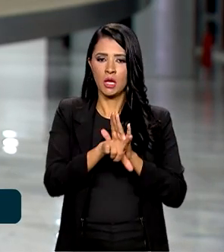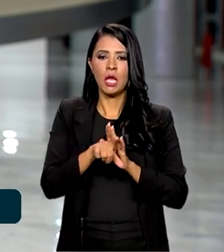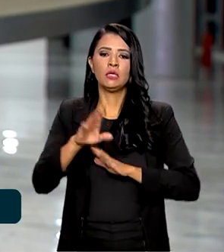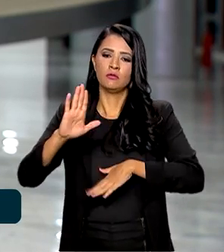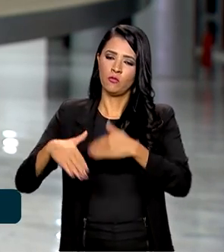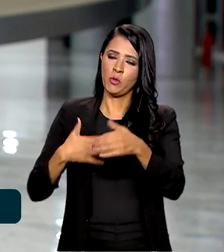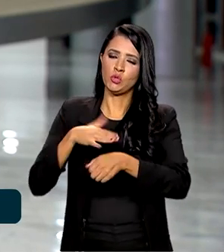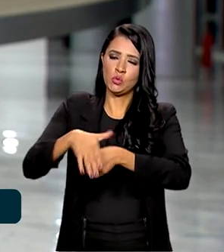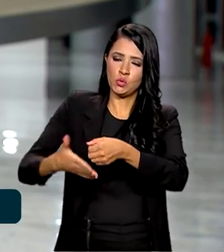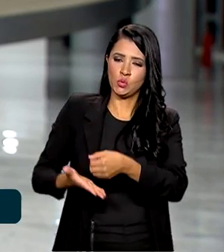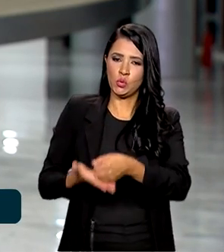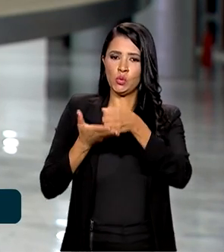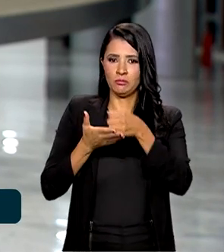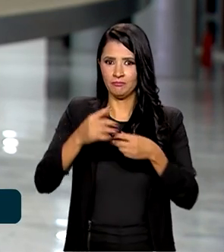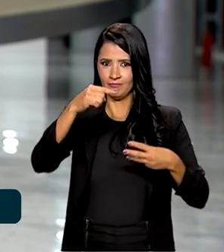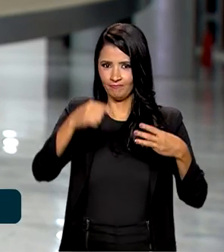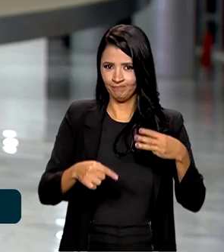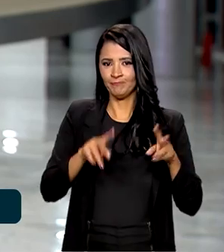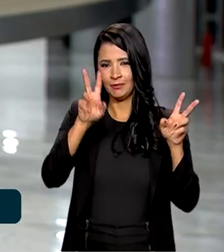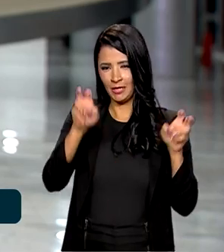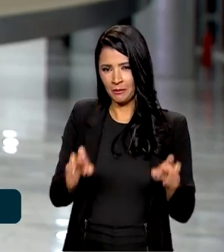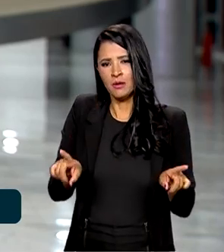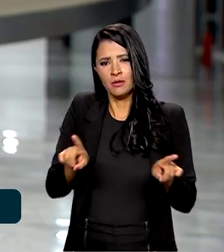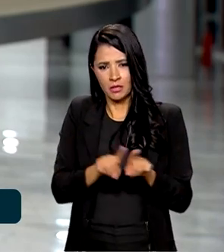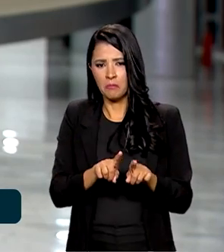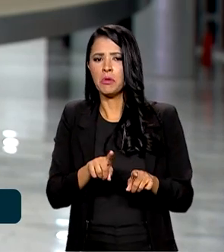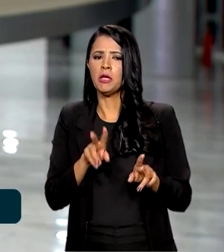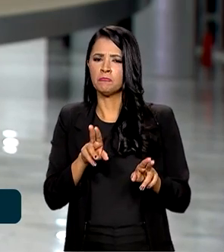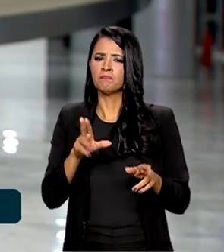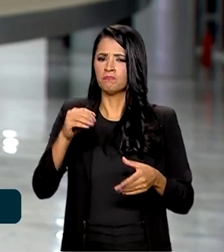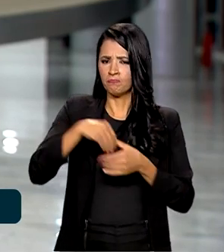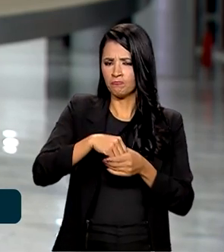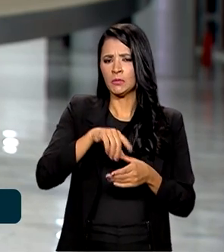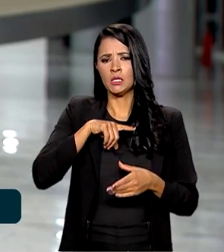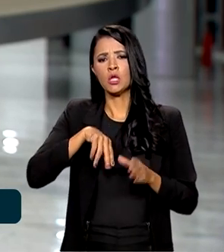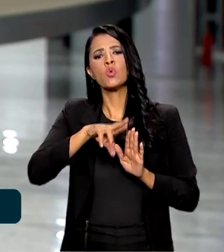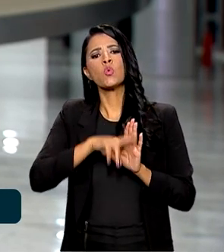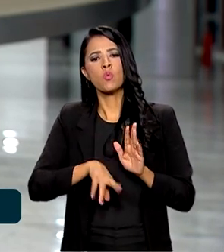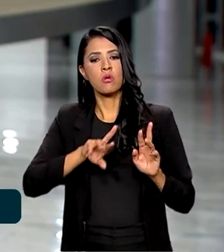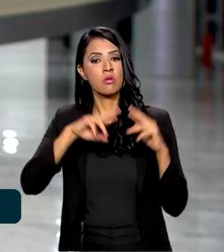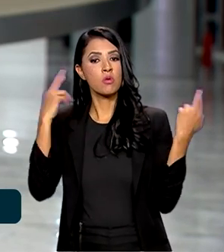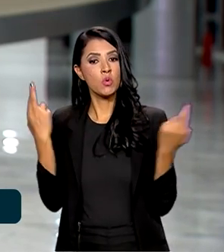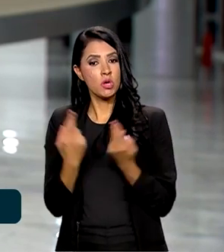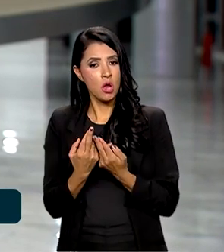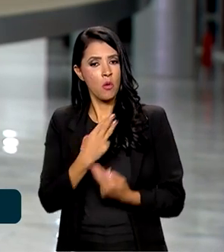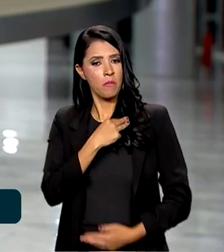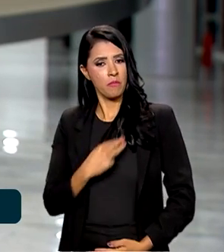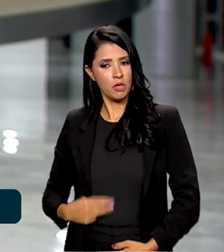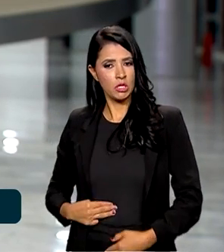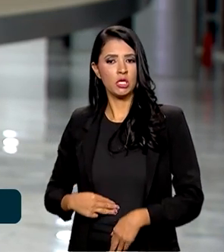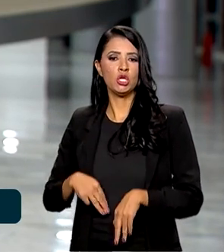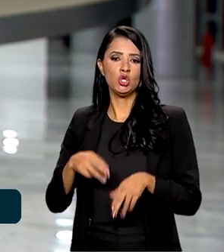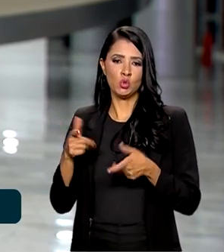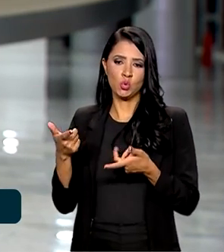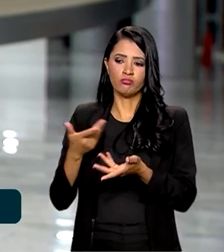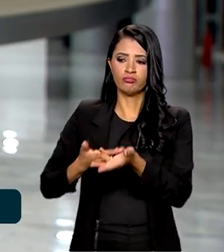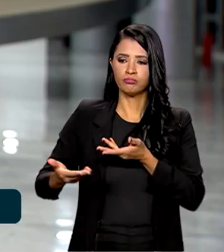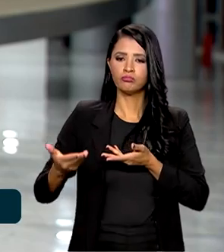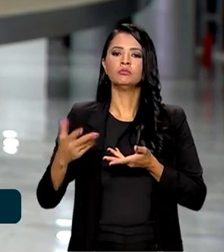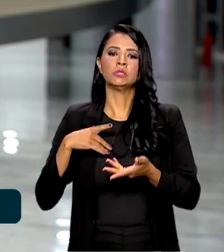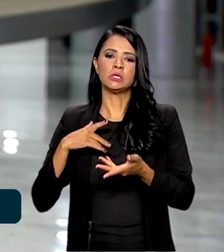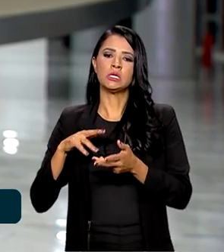sustentável. Além disso, também está prevista uma reunião entre ministros das Relações